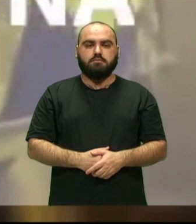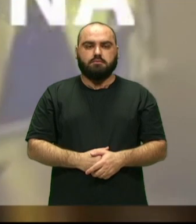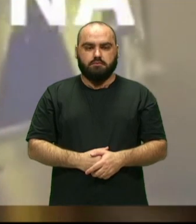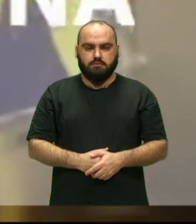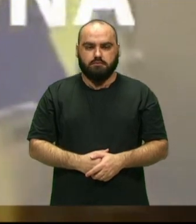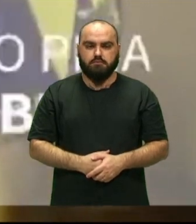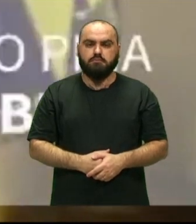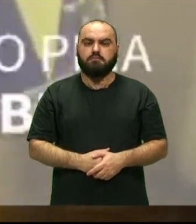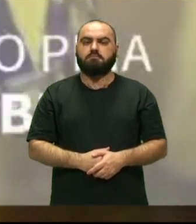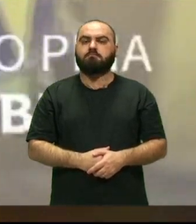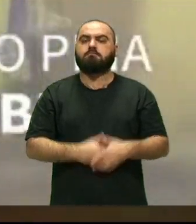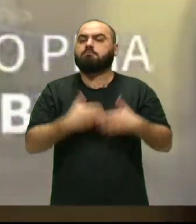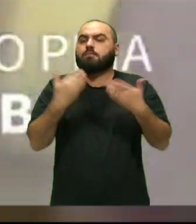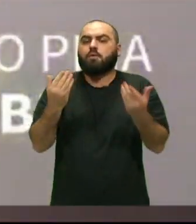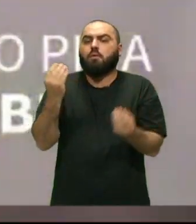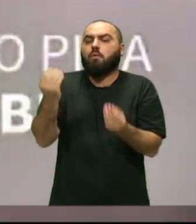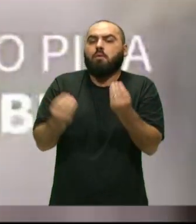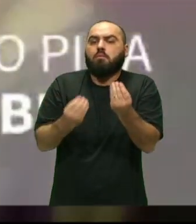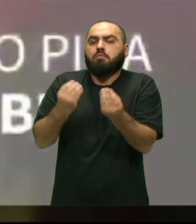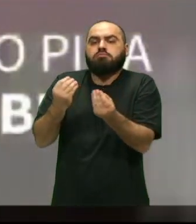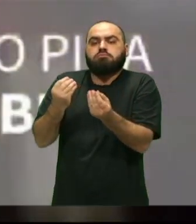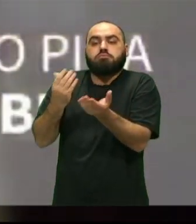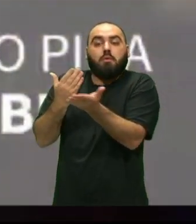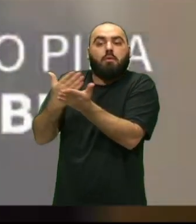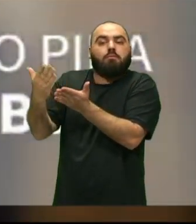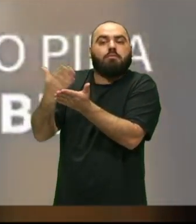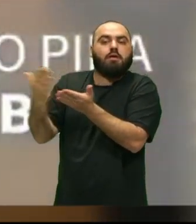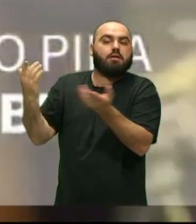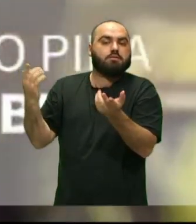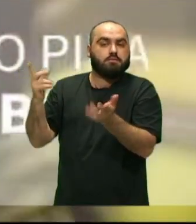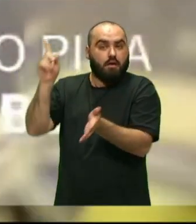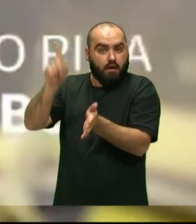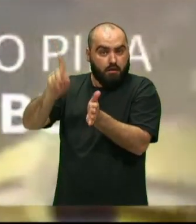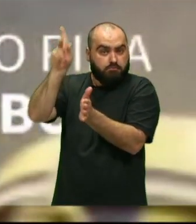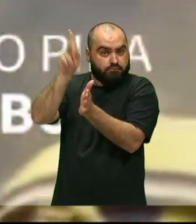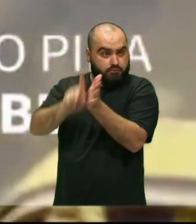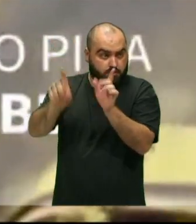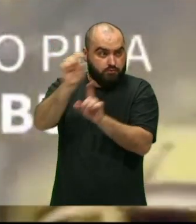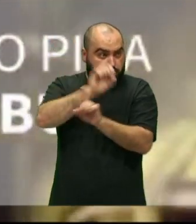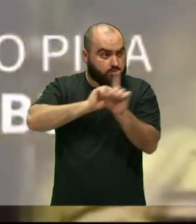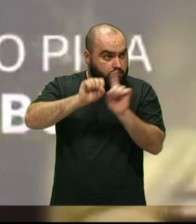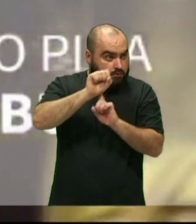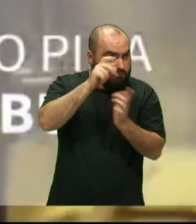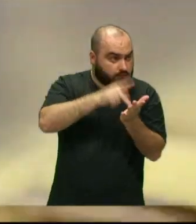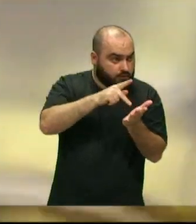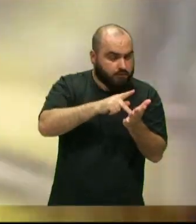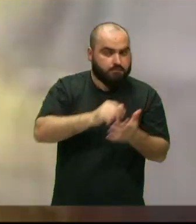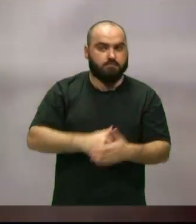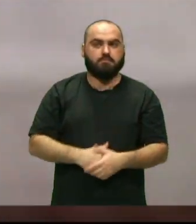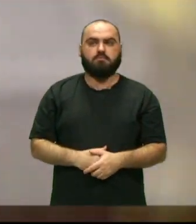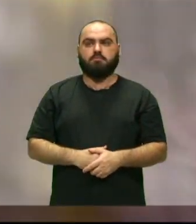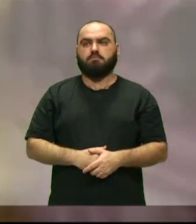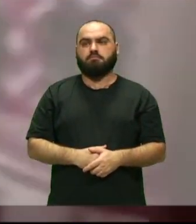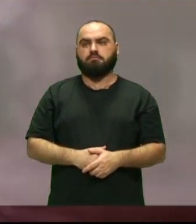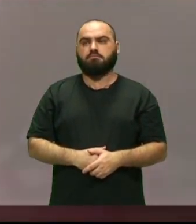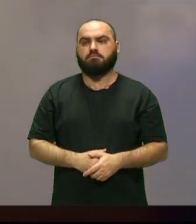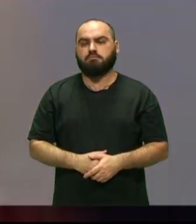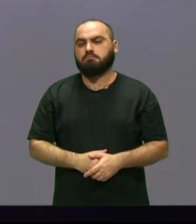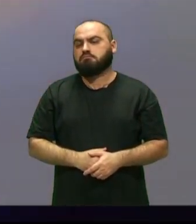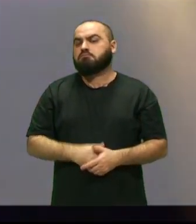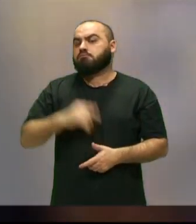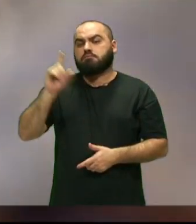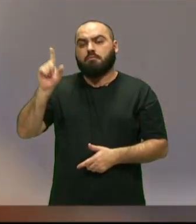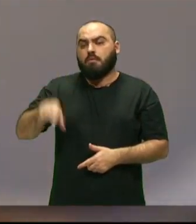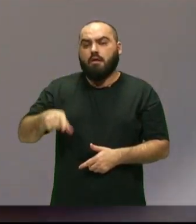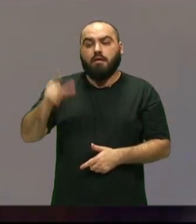Surgiu do que Essa necessidade De se fazer Um É um projeto Social mesmo Né? A continuidade Né? Nossas